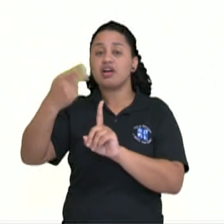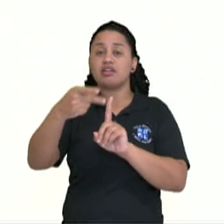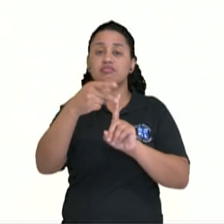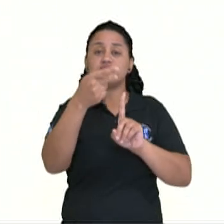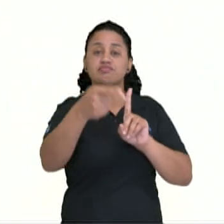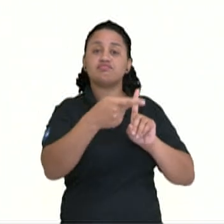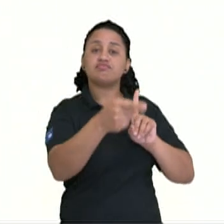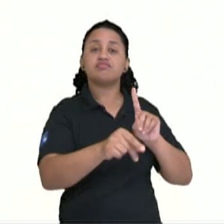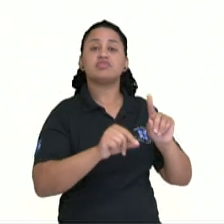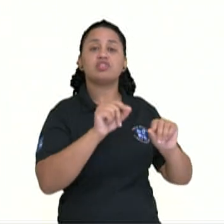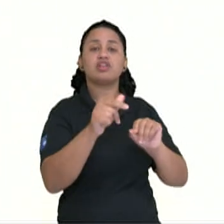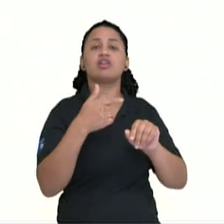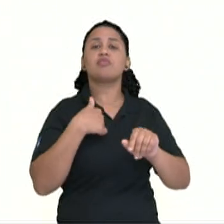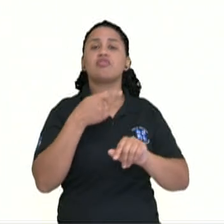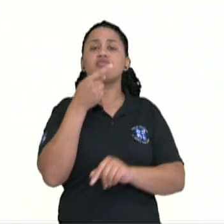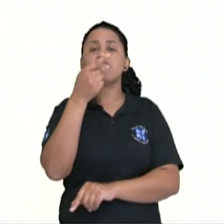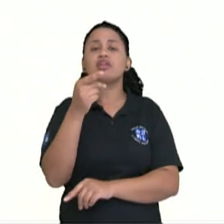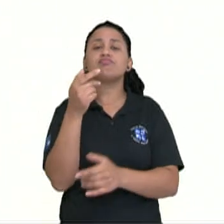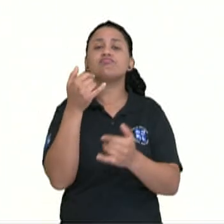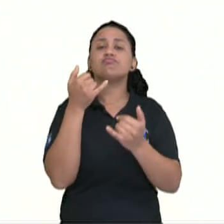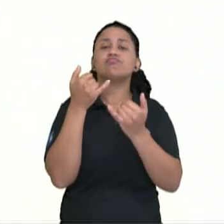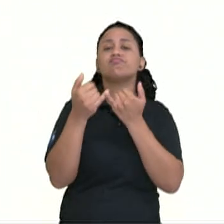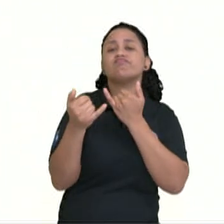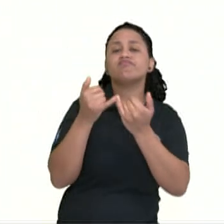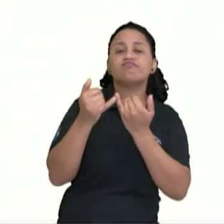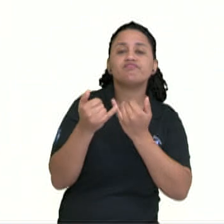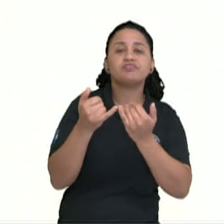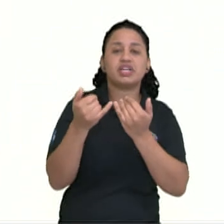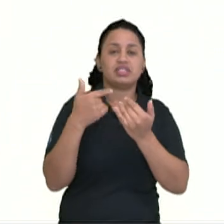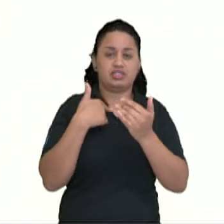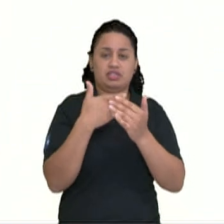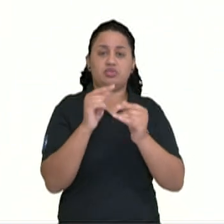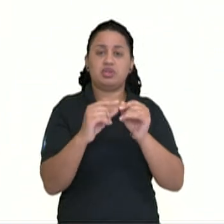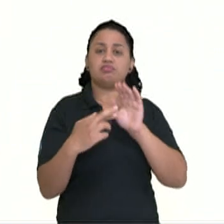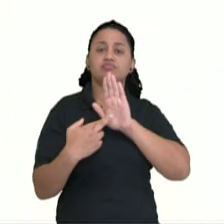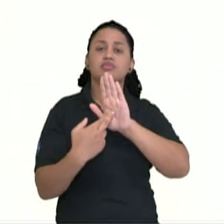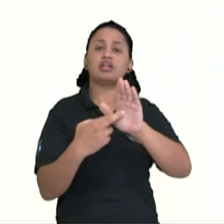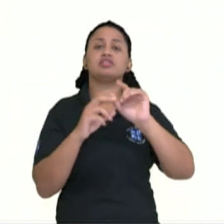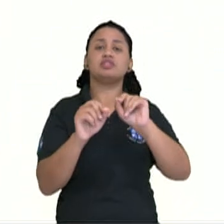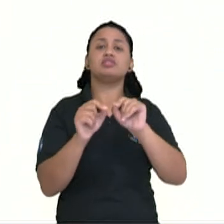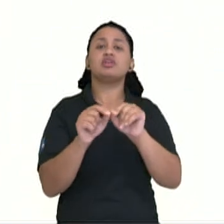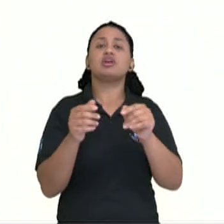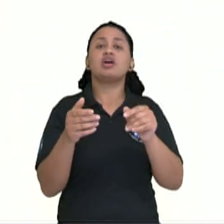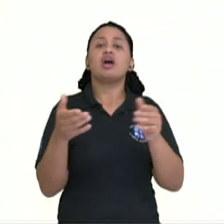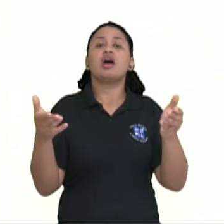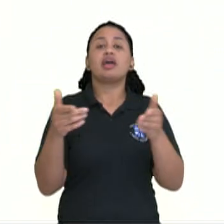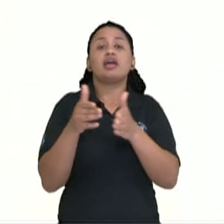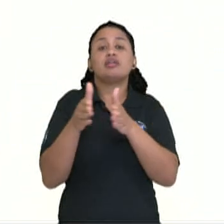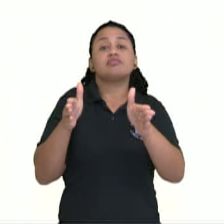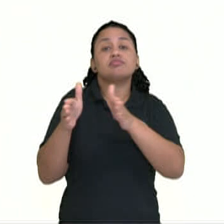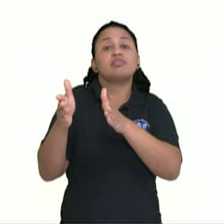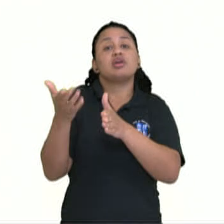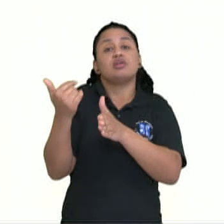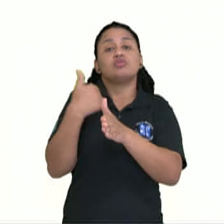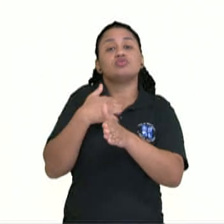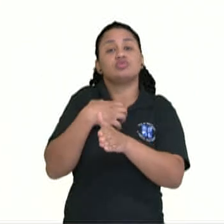fala é uma fala muito próxima ou é uma fala representativa de como se falava na época.